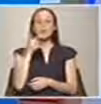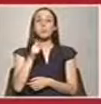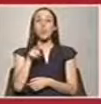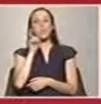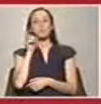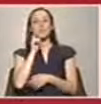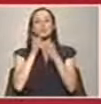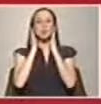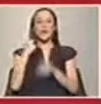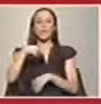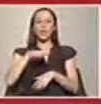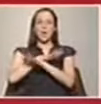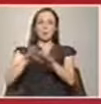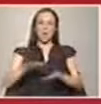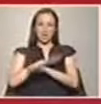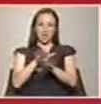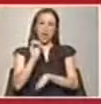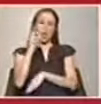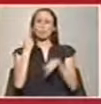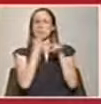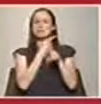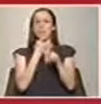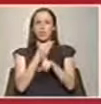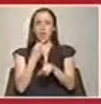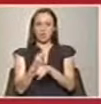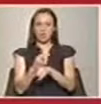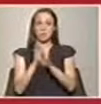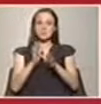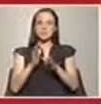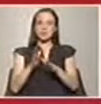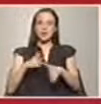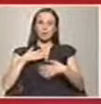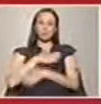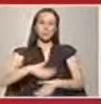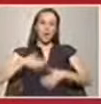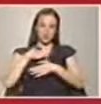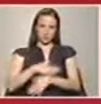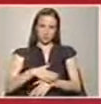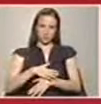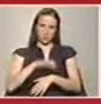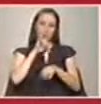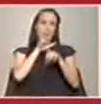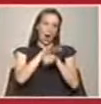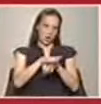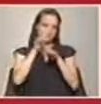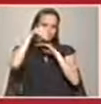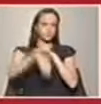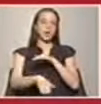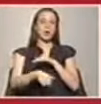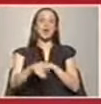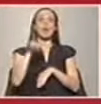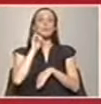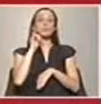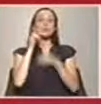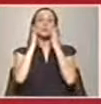Se formos à praia ou tivermos uma atividade que implique banhos, reforçar a aplicação do protetor, tipo de